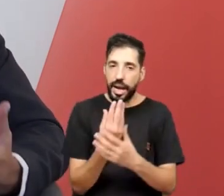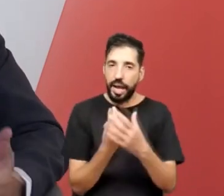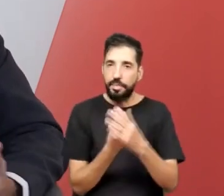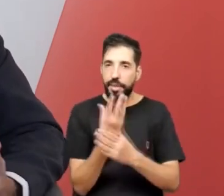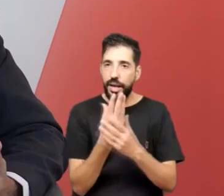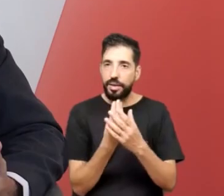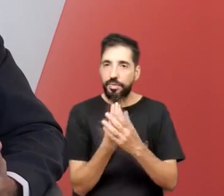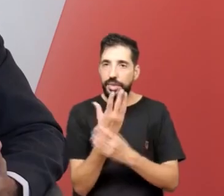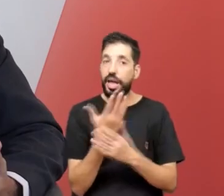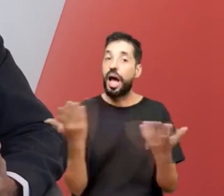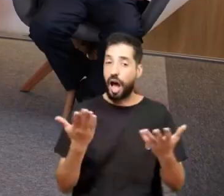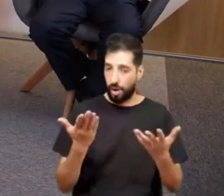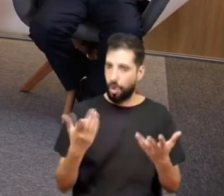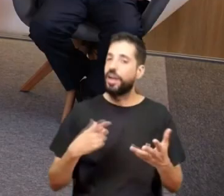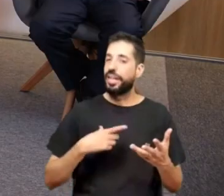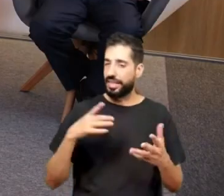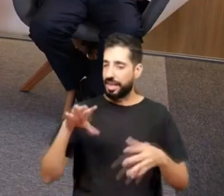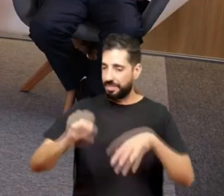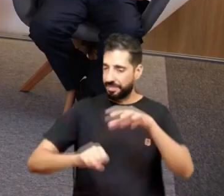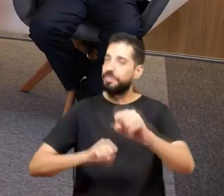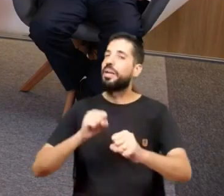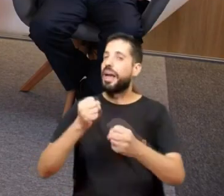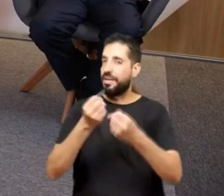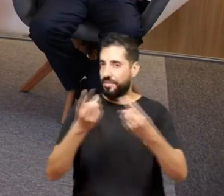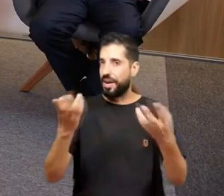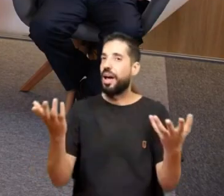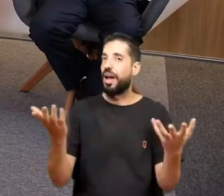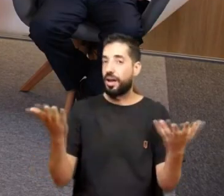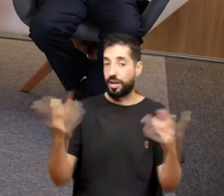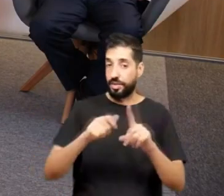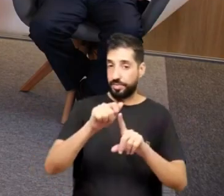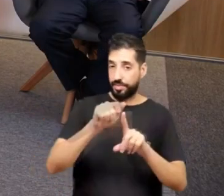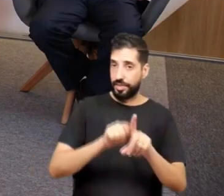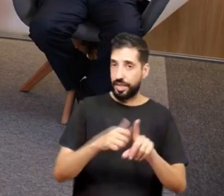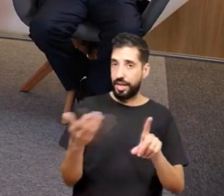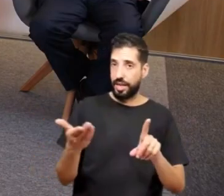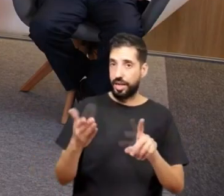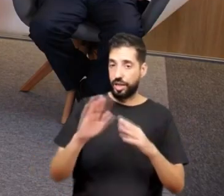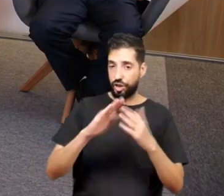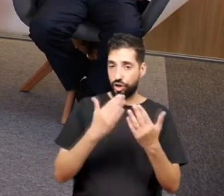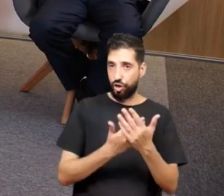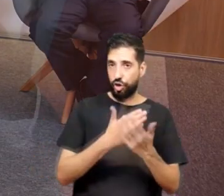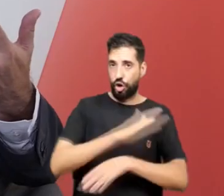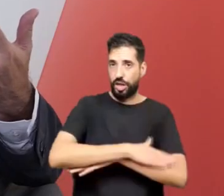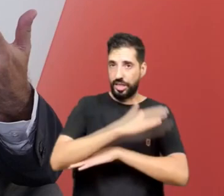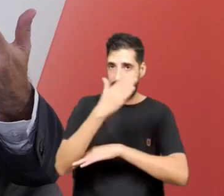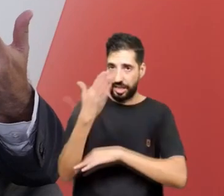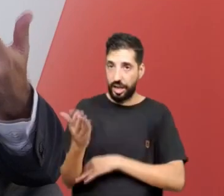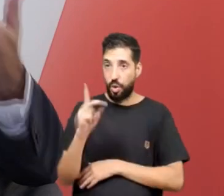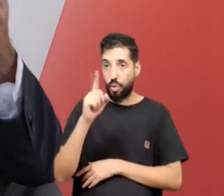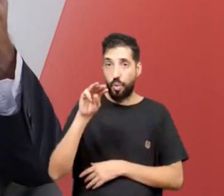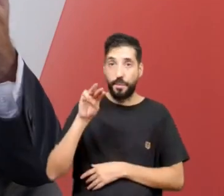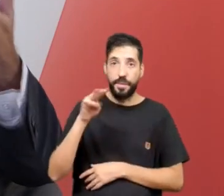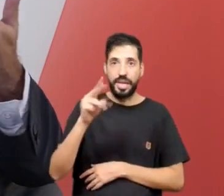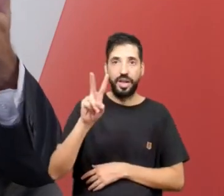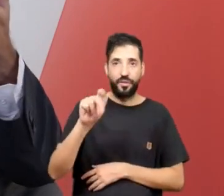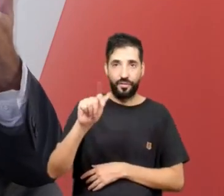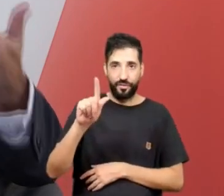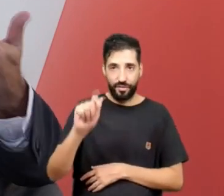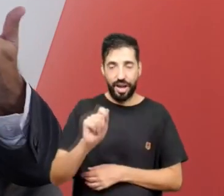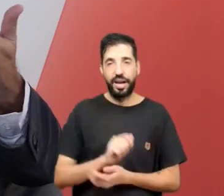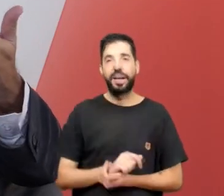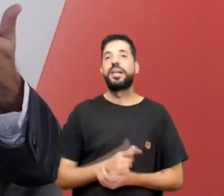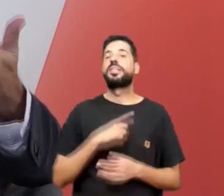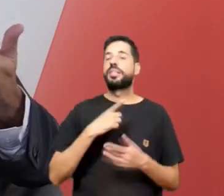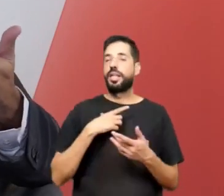coisa para colher. Agora, esse mês, lançamos aí escola em tempo integral, um milhão de vagas. Lançamos os